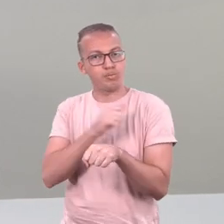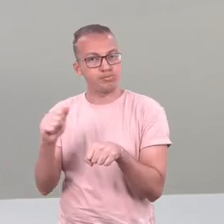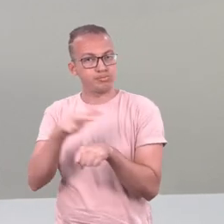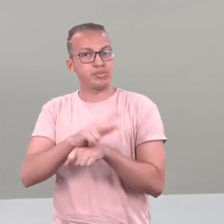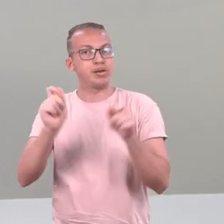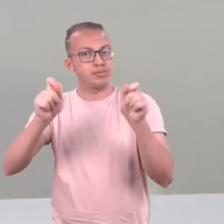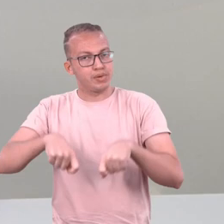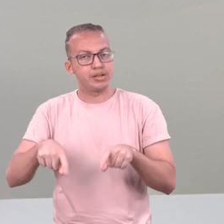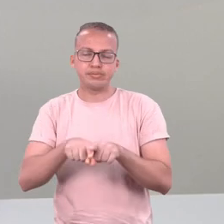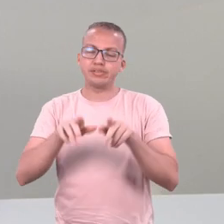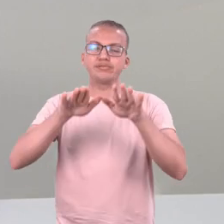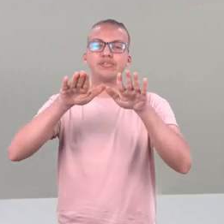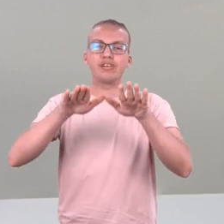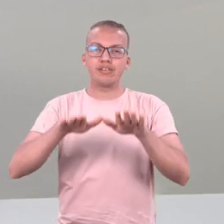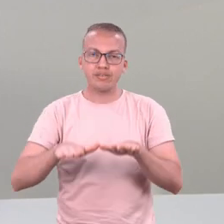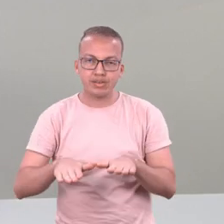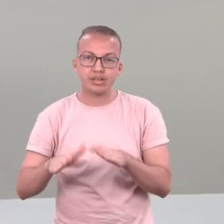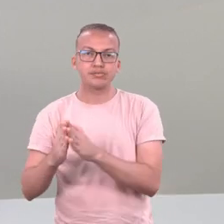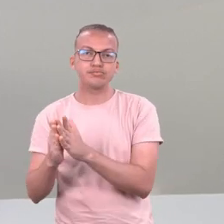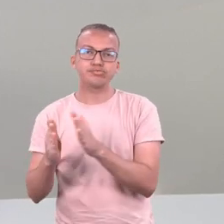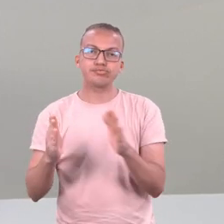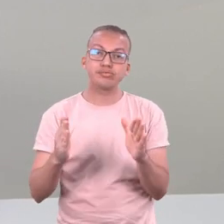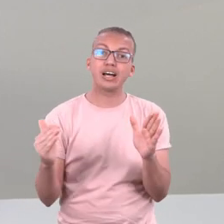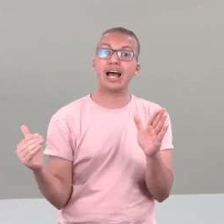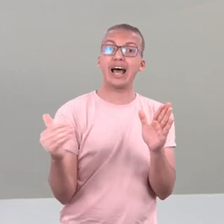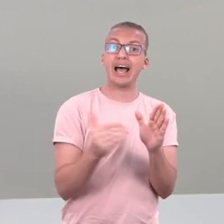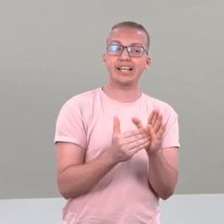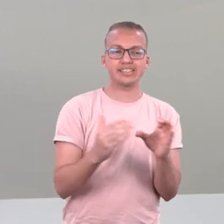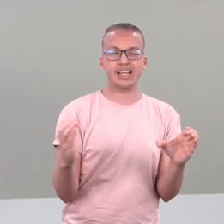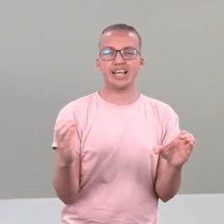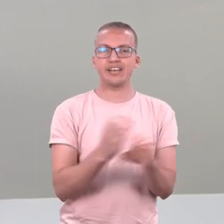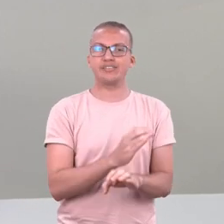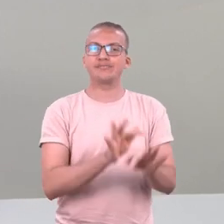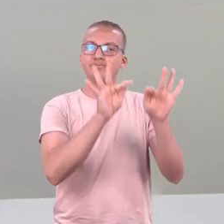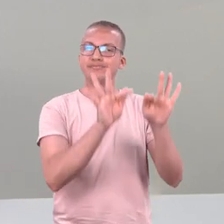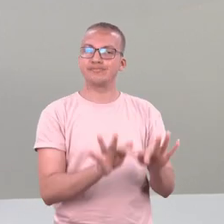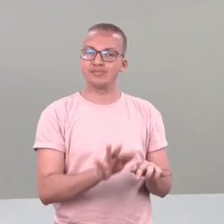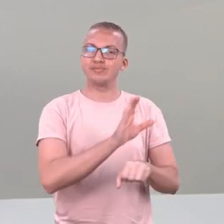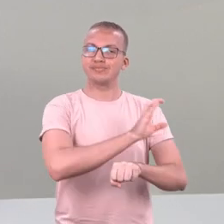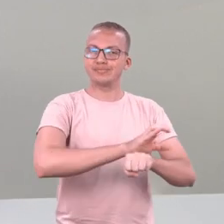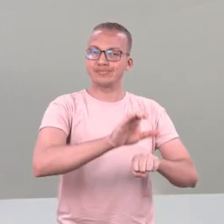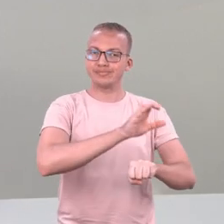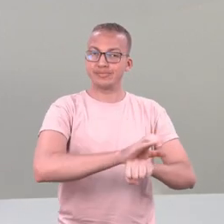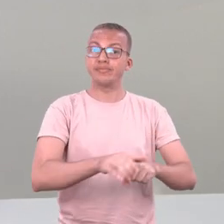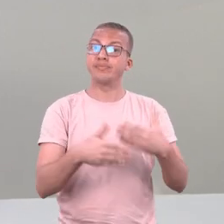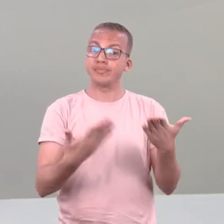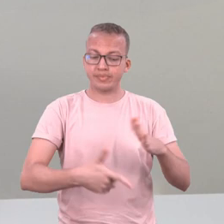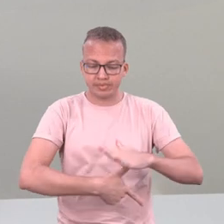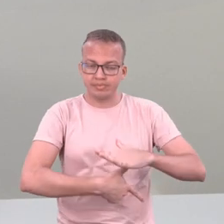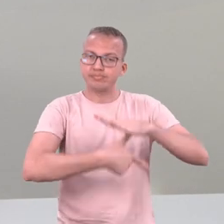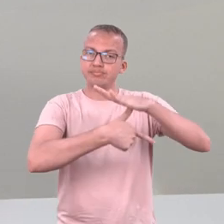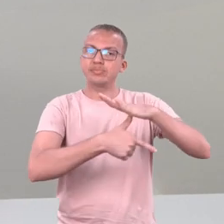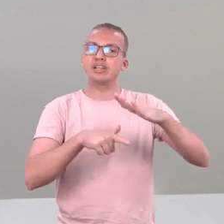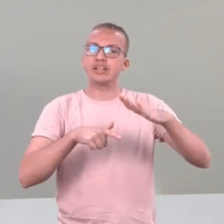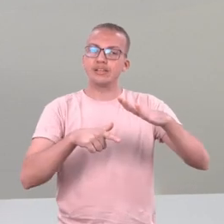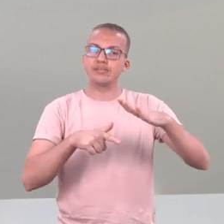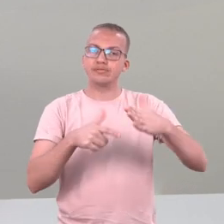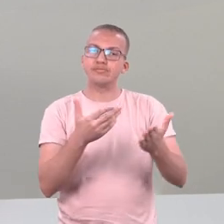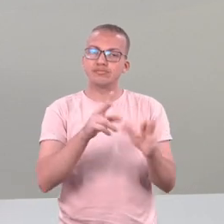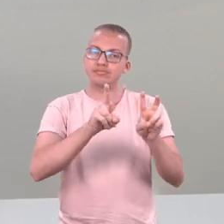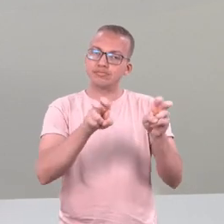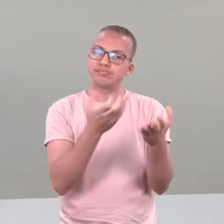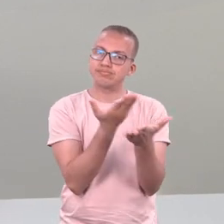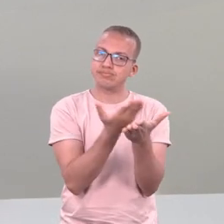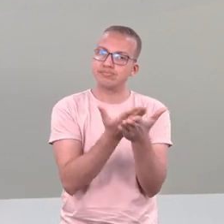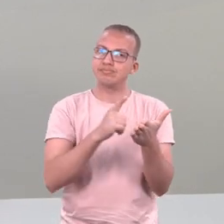conclusão. Portanto, a pró-reitoria de assuntos estudantis exerce um papel estratégico no